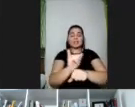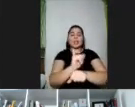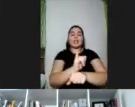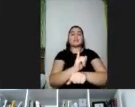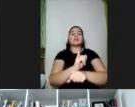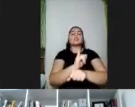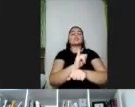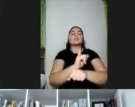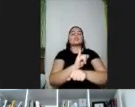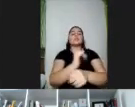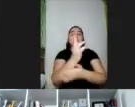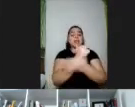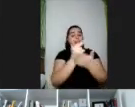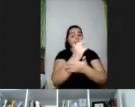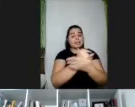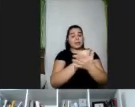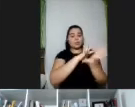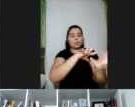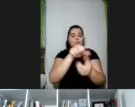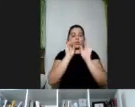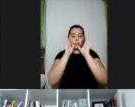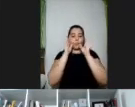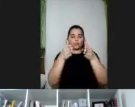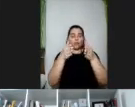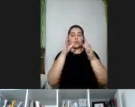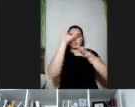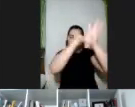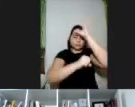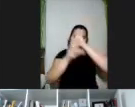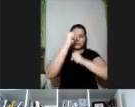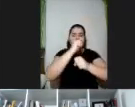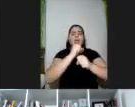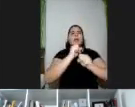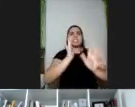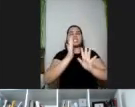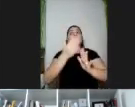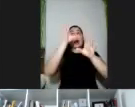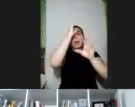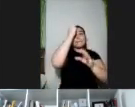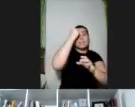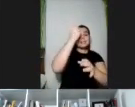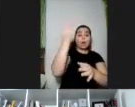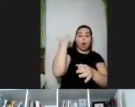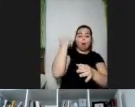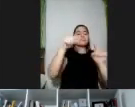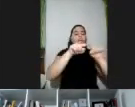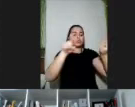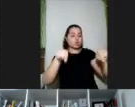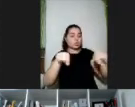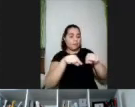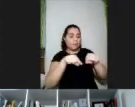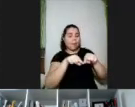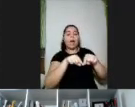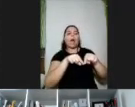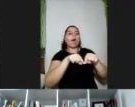aprendizagem que é pensar essas mesmas premissas do desenho universal que estavam sendo pensados para os espaços físicos também para os